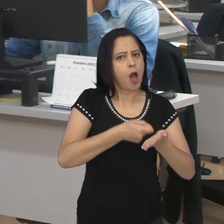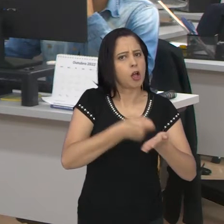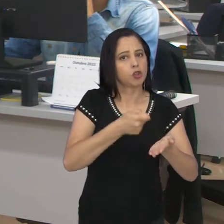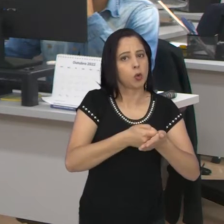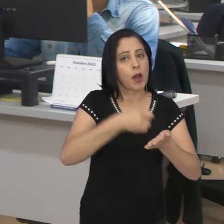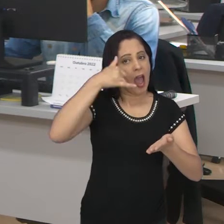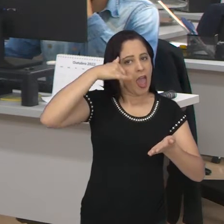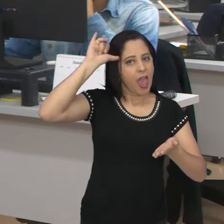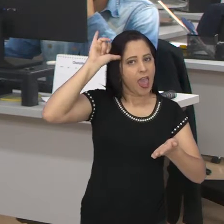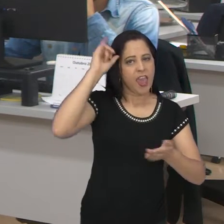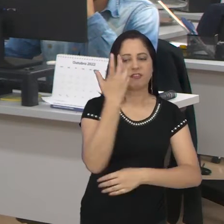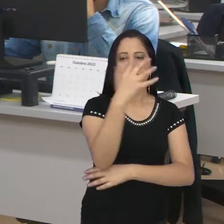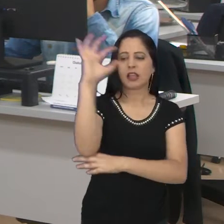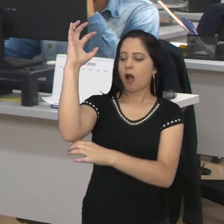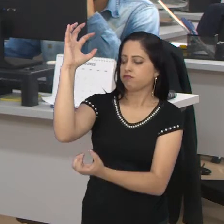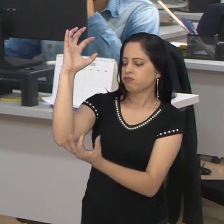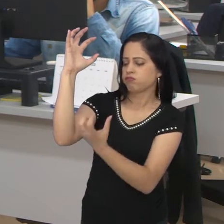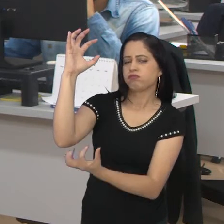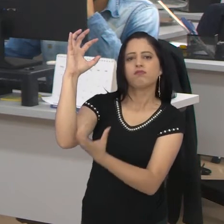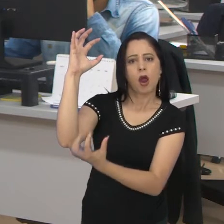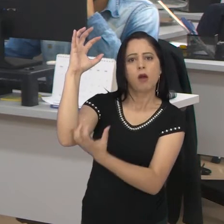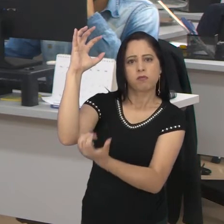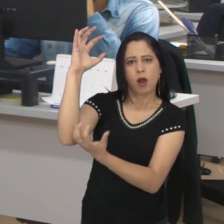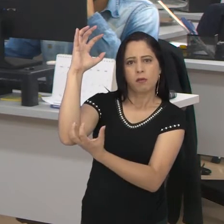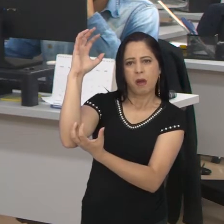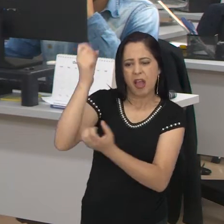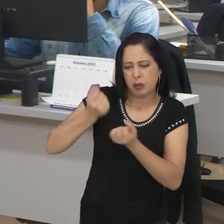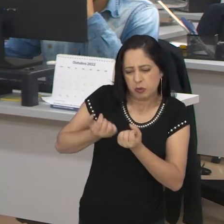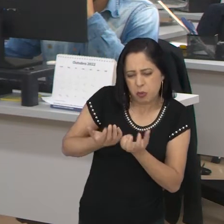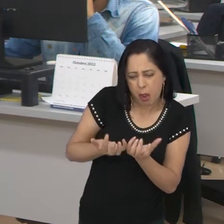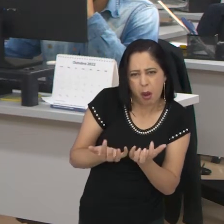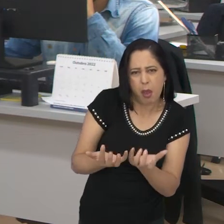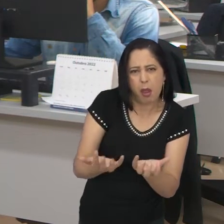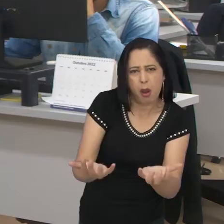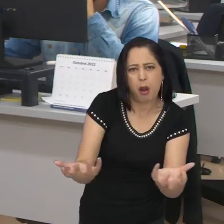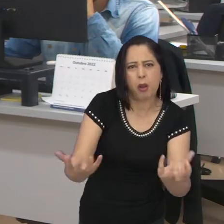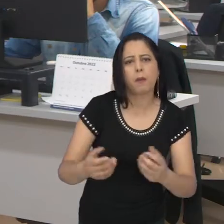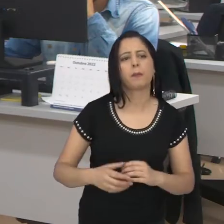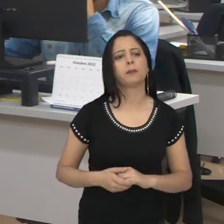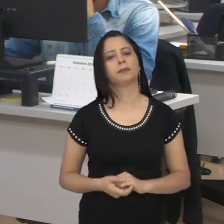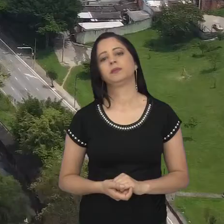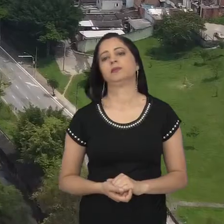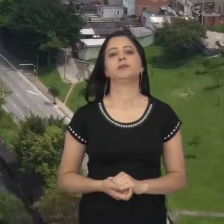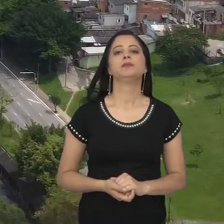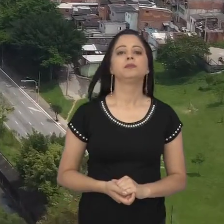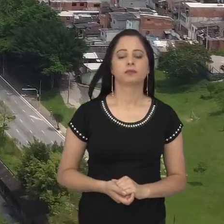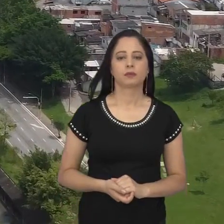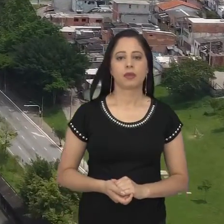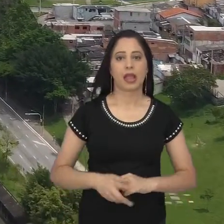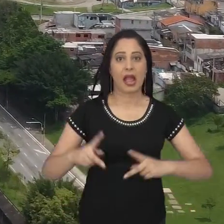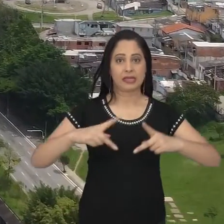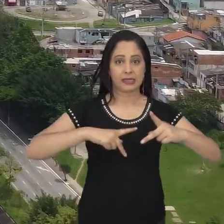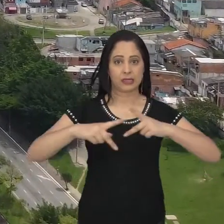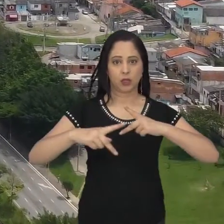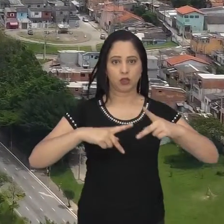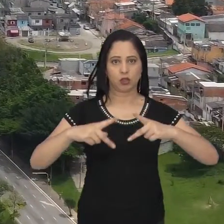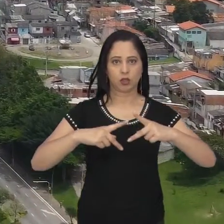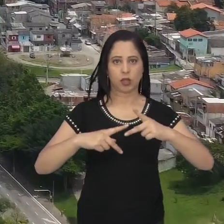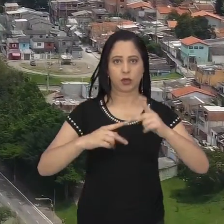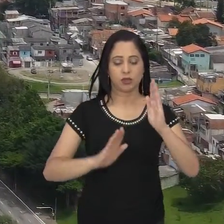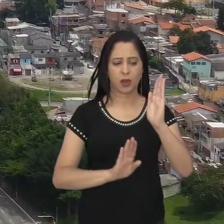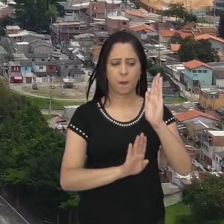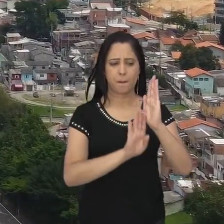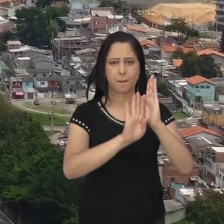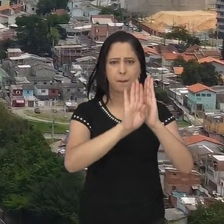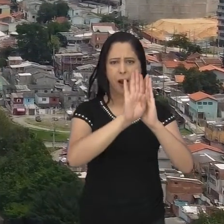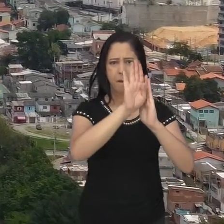rigorosa para prevenir e coibir atos de queimadas que podem tomar proporções muito sérias. A cidade de São José dos Campos